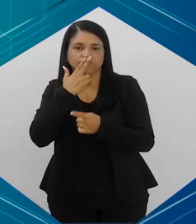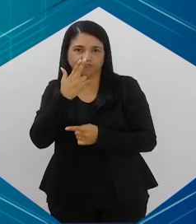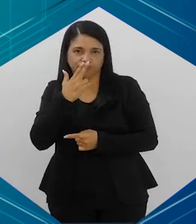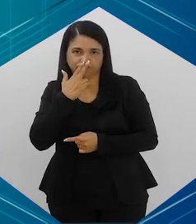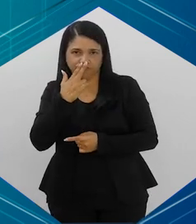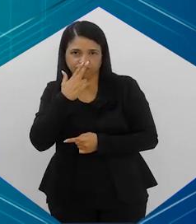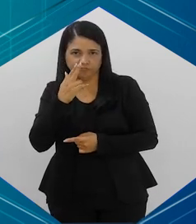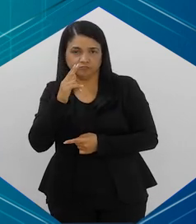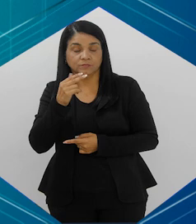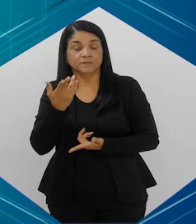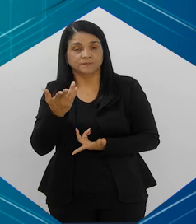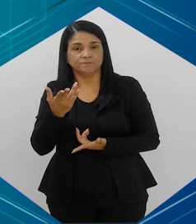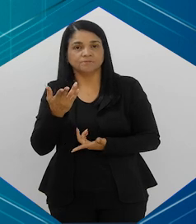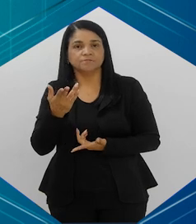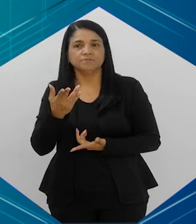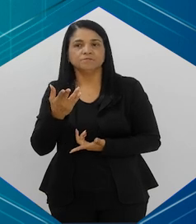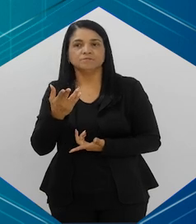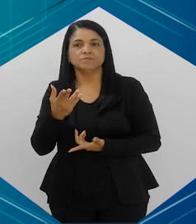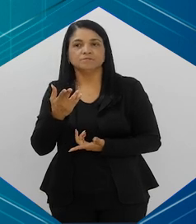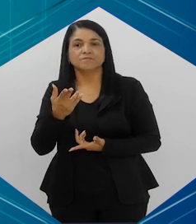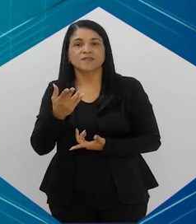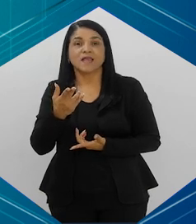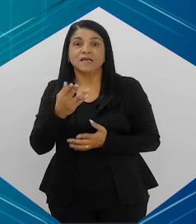antitabagismo, quer dizer,